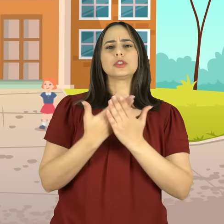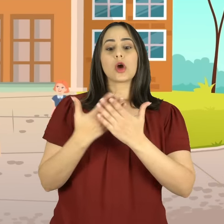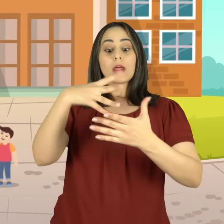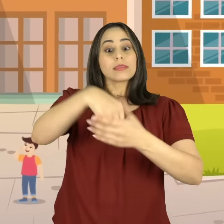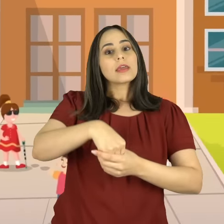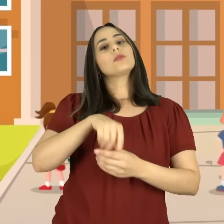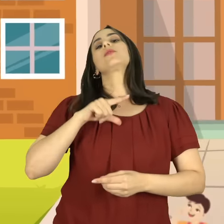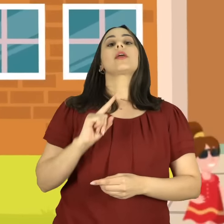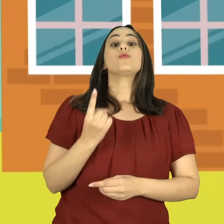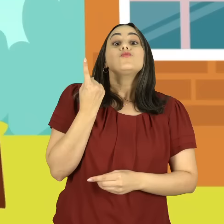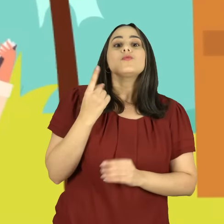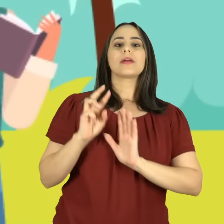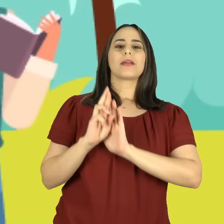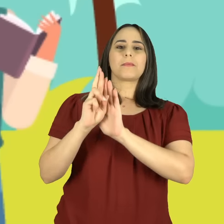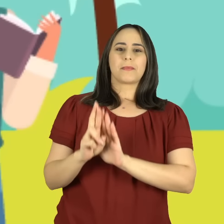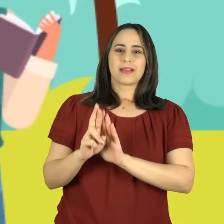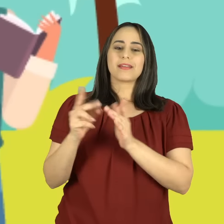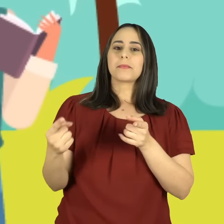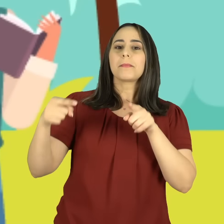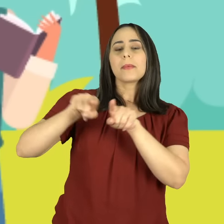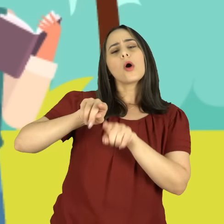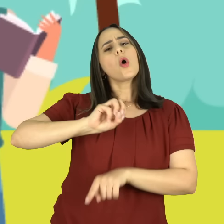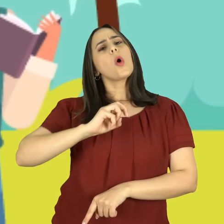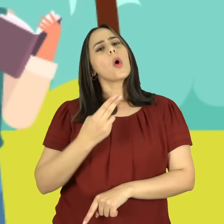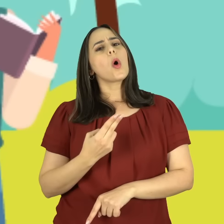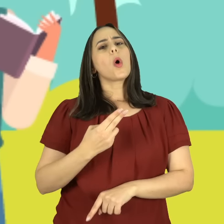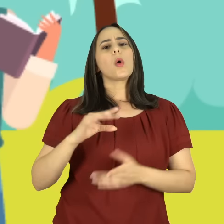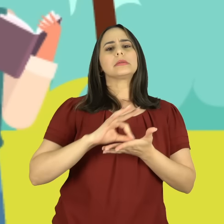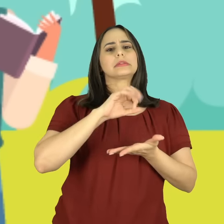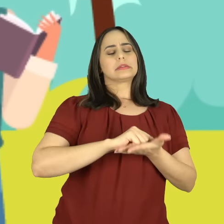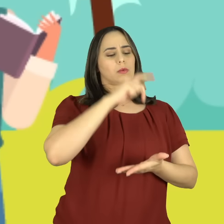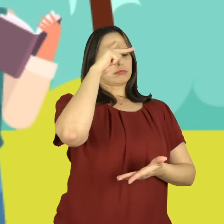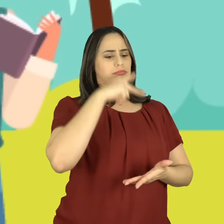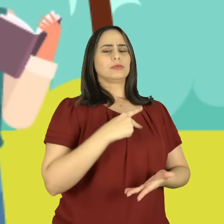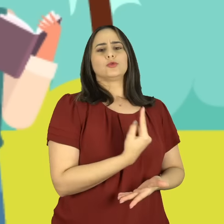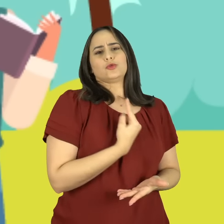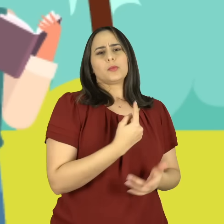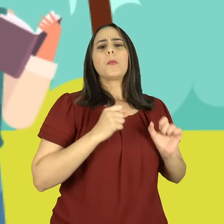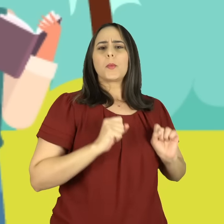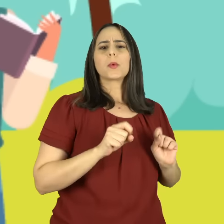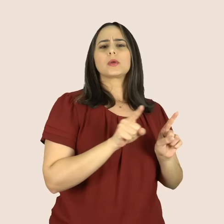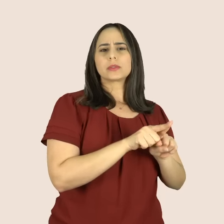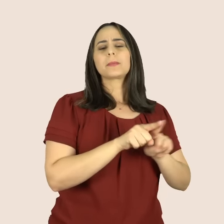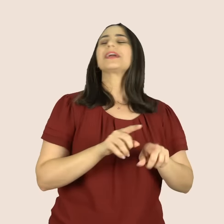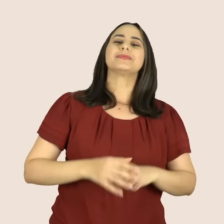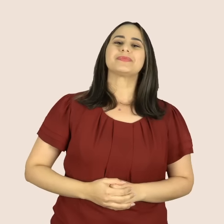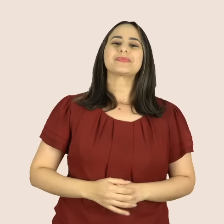estabelecimentos de ensino em que houver pelo menos um representante credenciado ou através de inscrição individual.